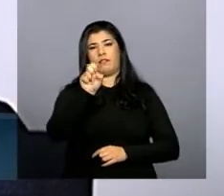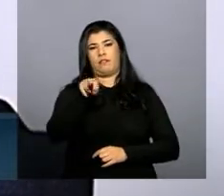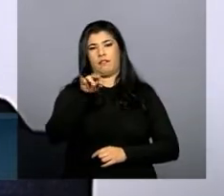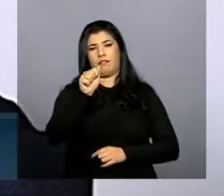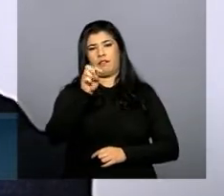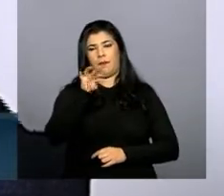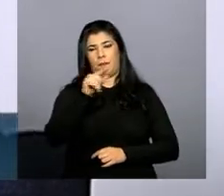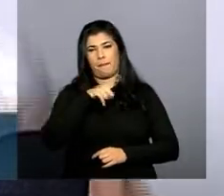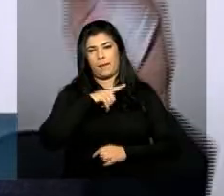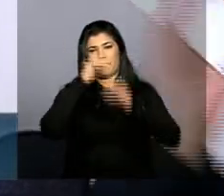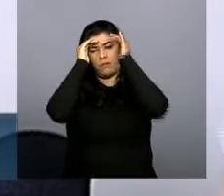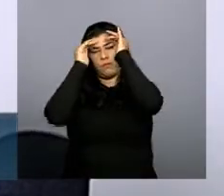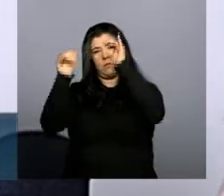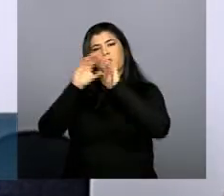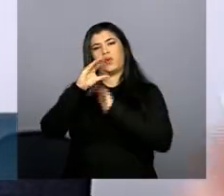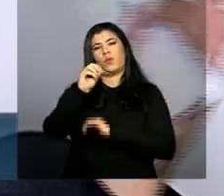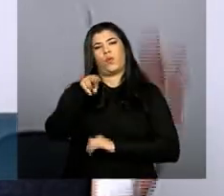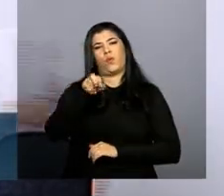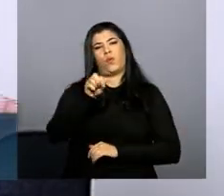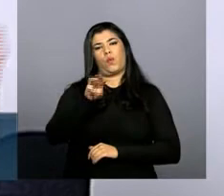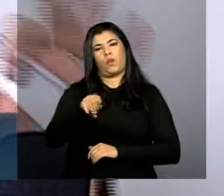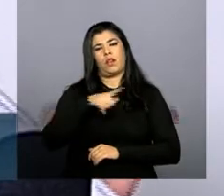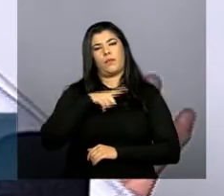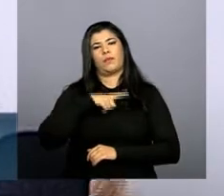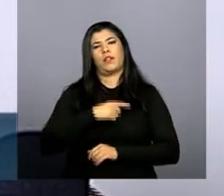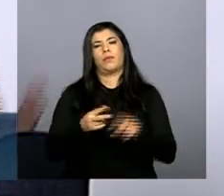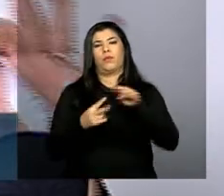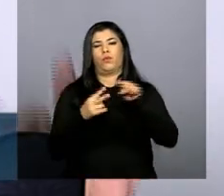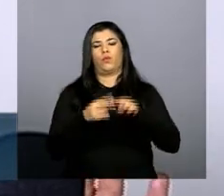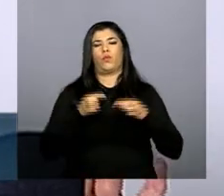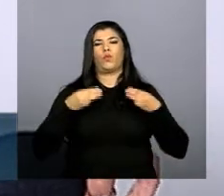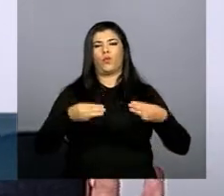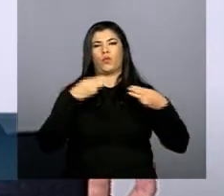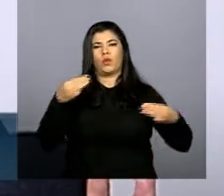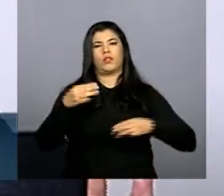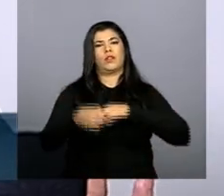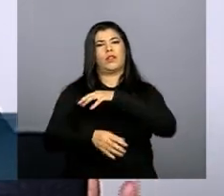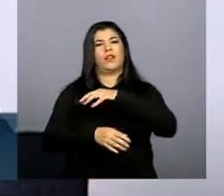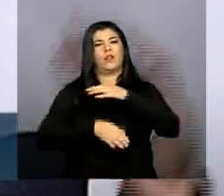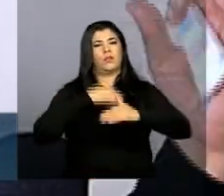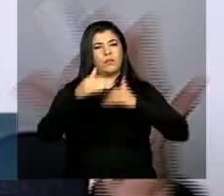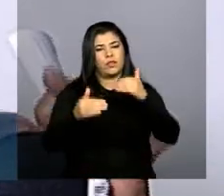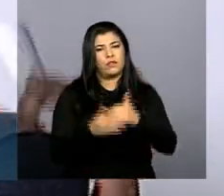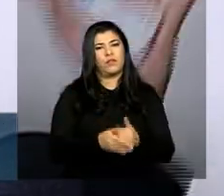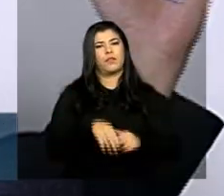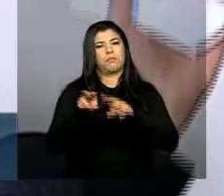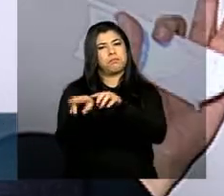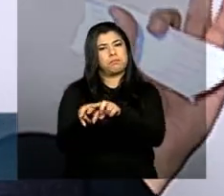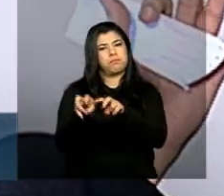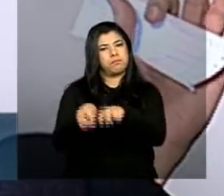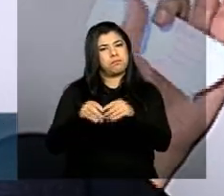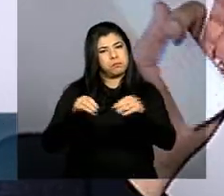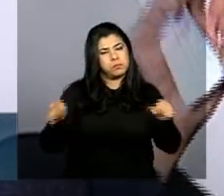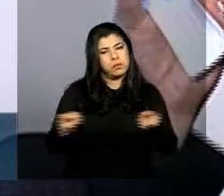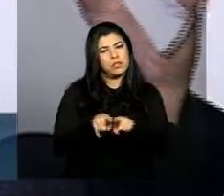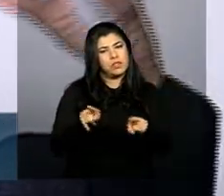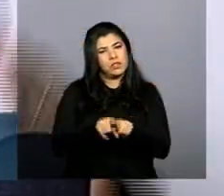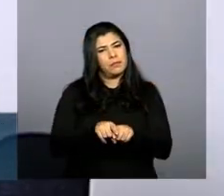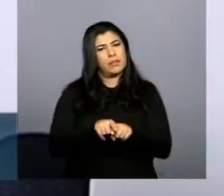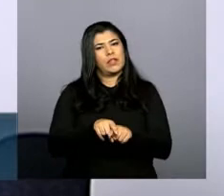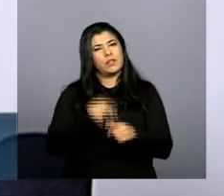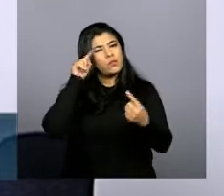que o Conama disciplinou então o Ministério do Aumento Agrário e o INCRA estão discutindo como é que isso vai acontecer nacionalmente é isso que é o espírito do encontro